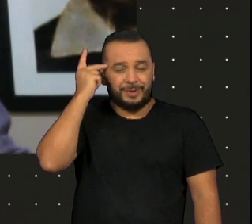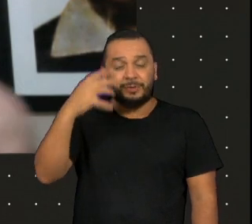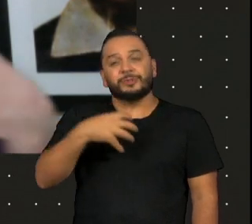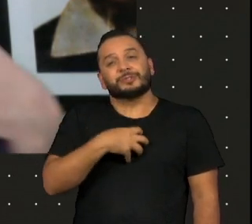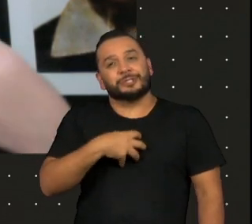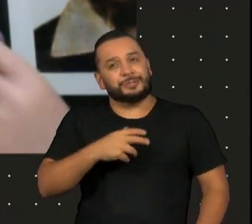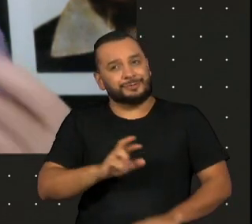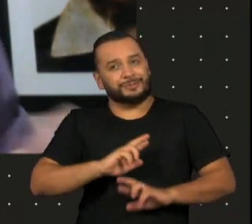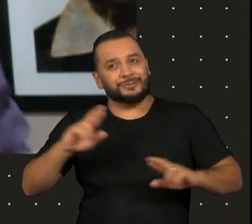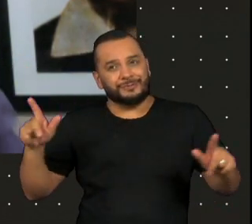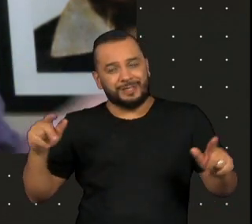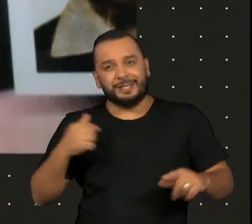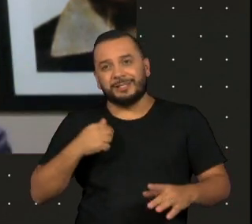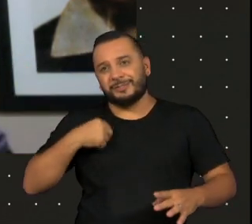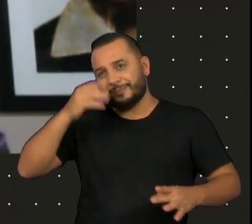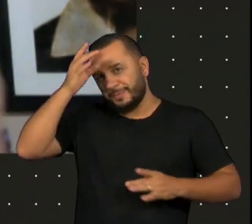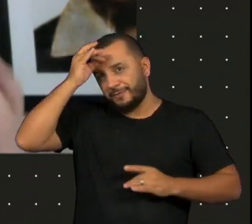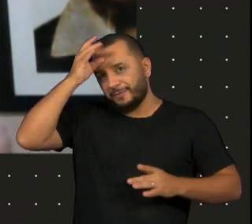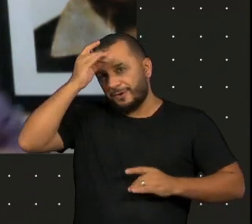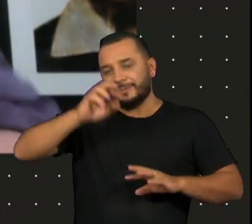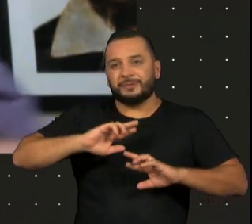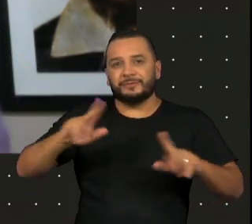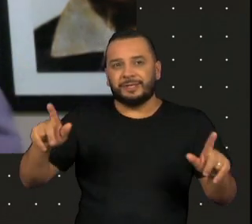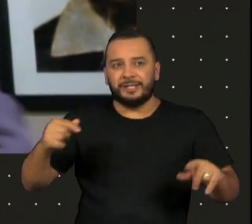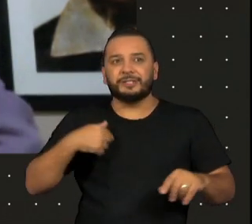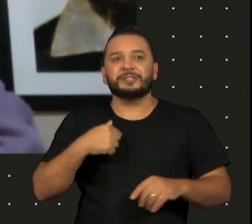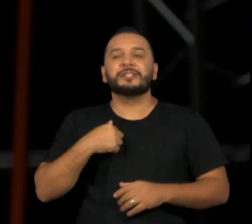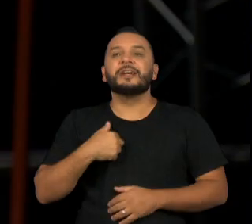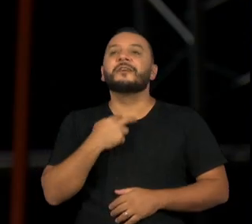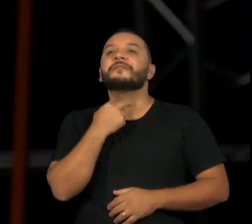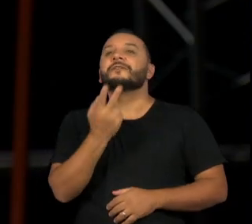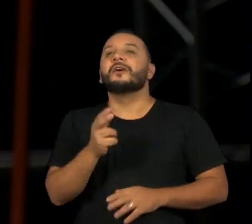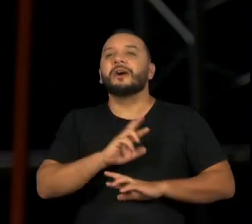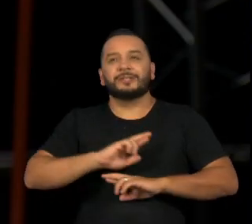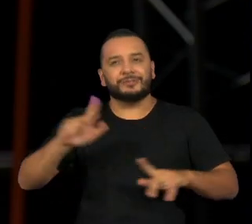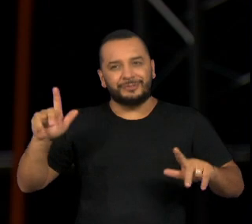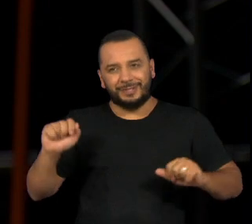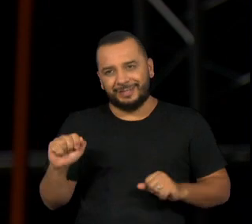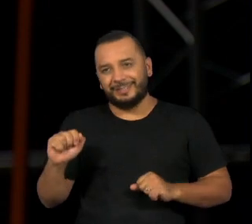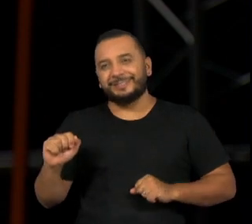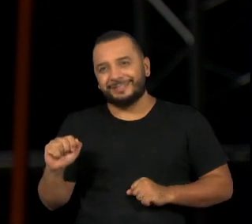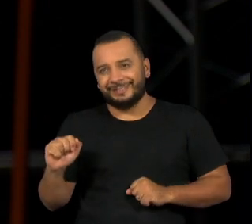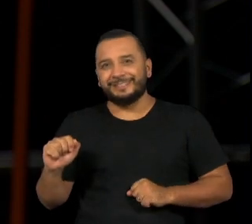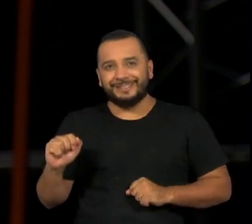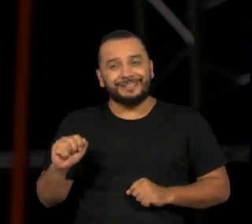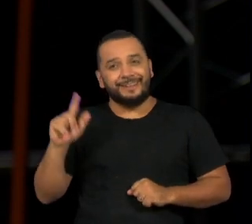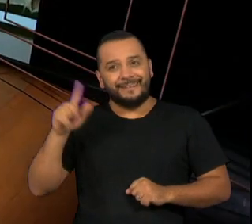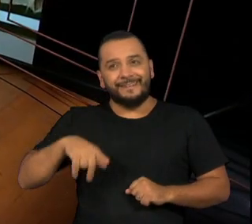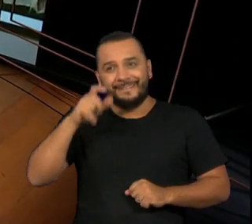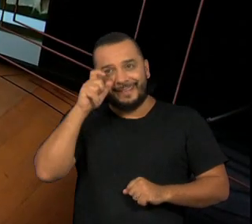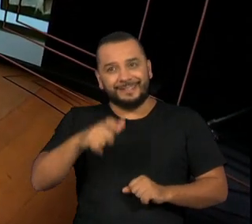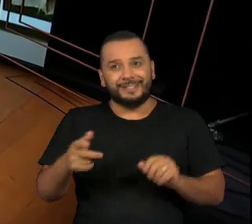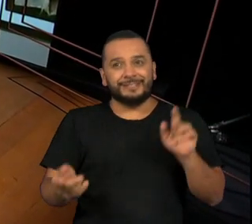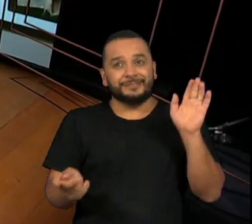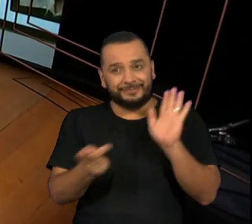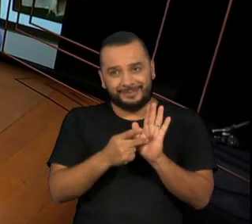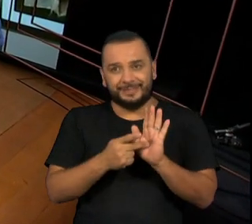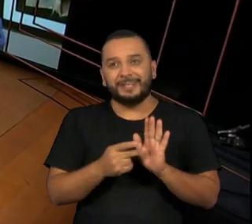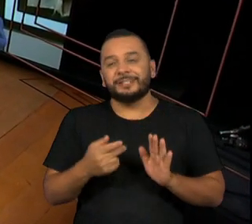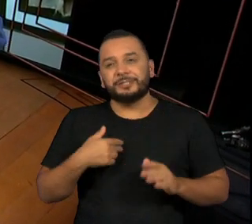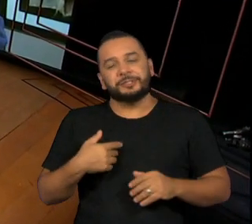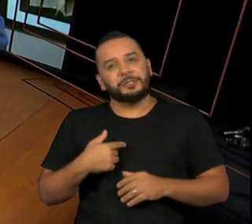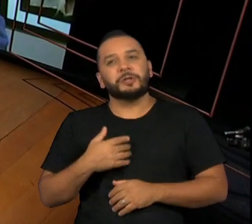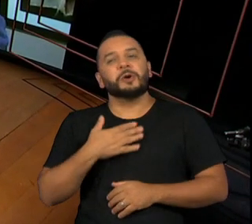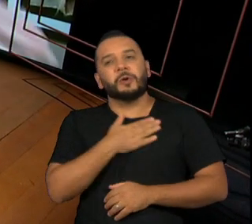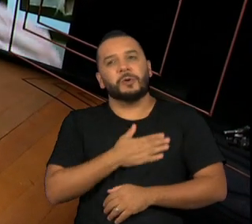diferente, o corpo era diferente, a voz era diferente, era muito interessante mesmo. Foi uma delícia esse